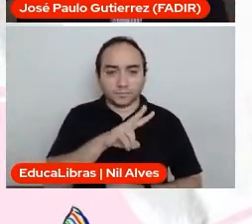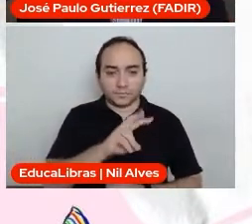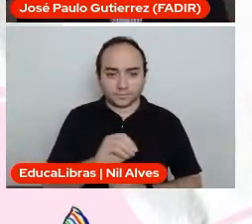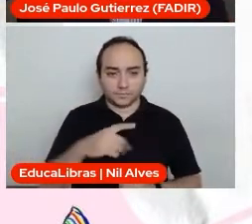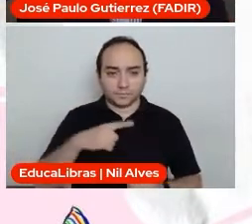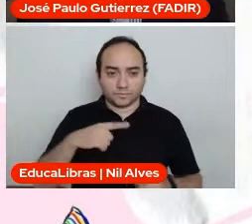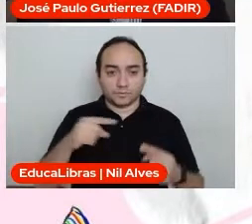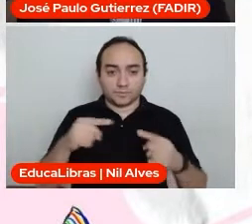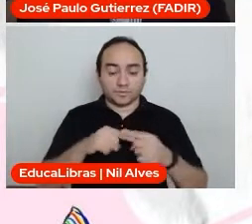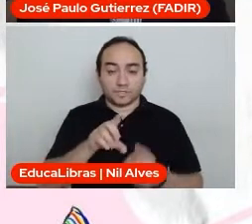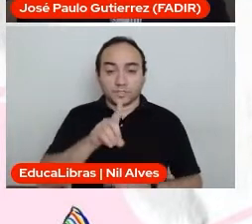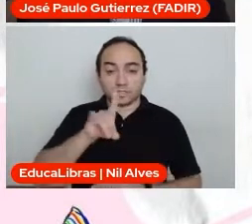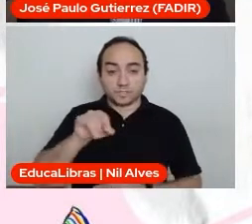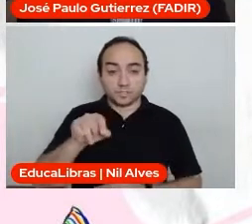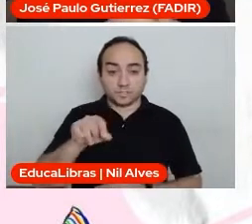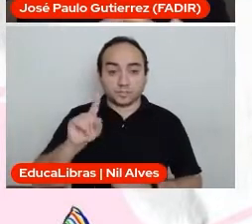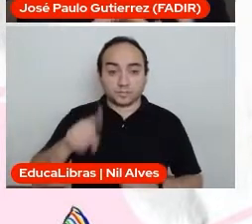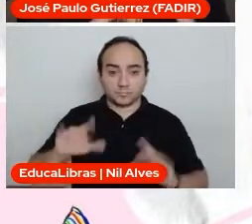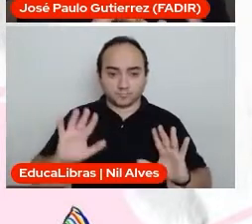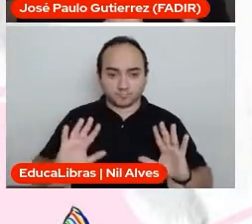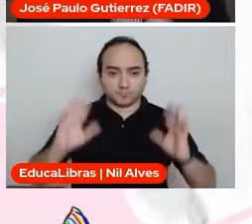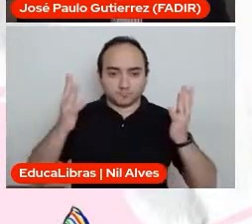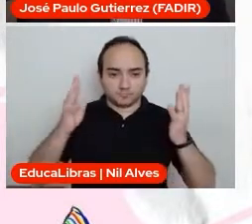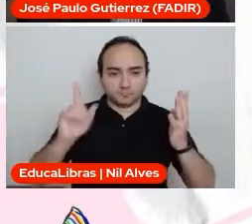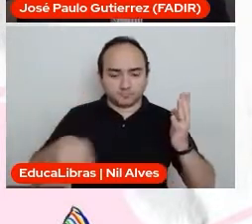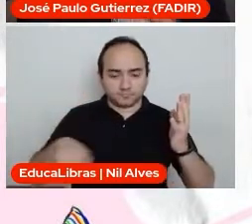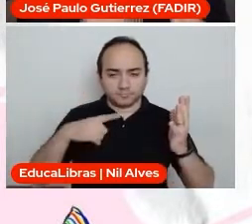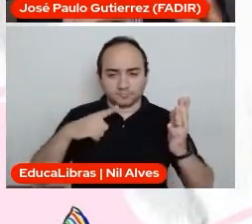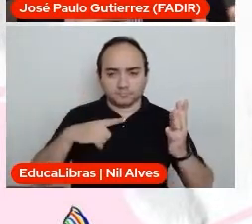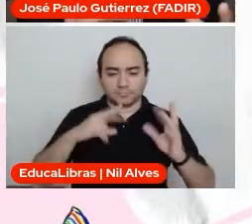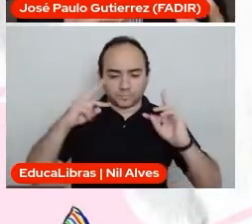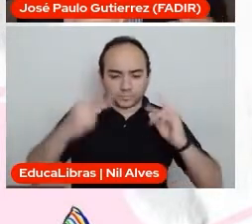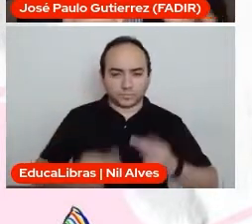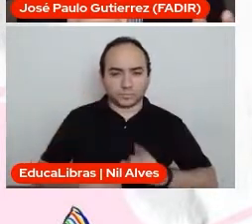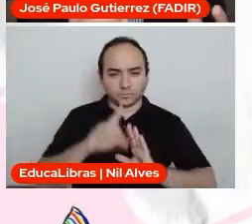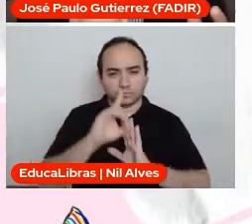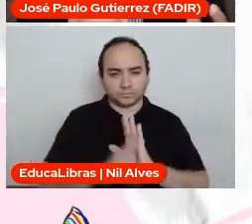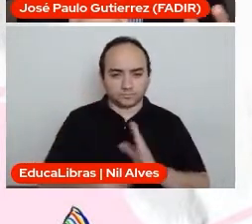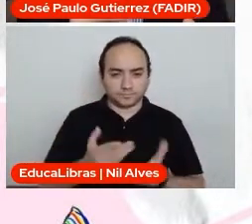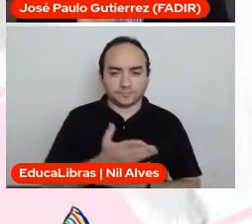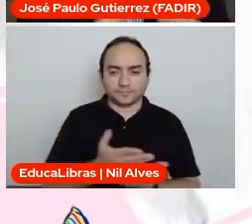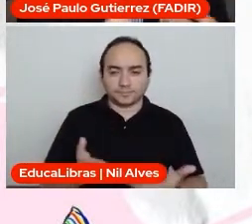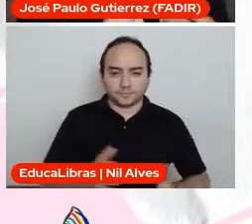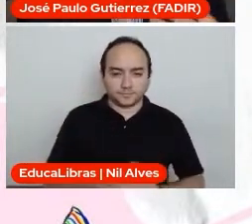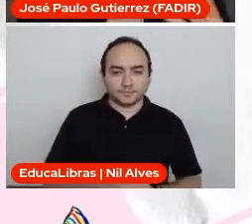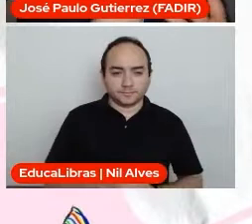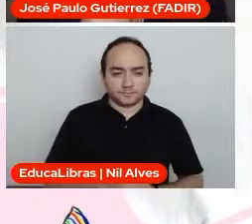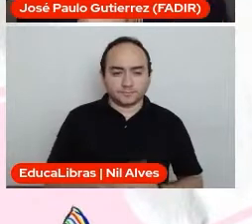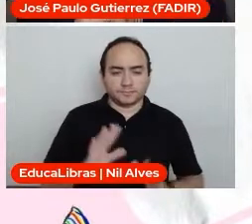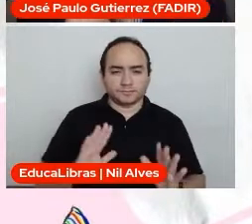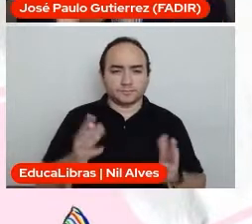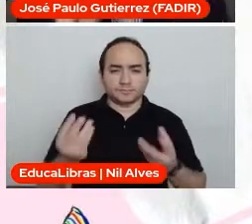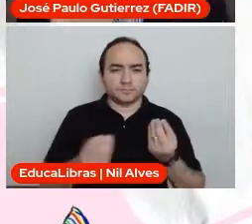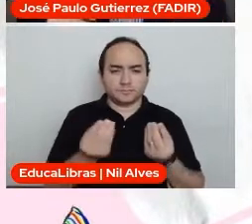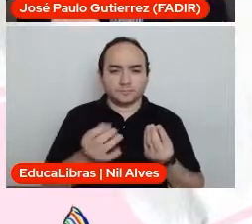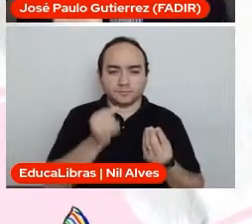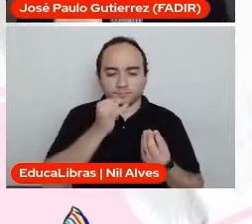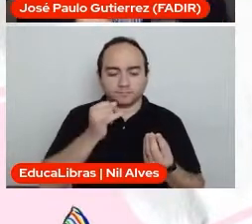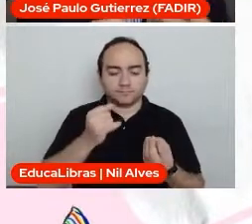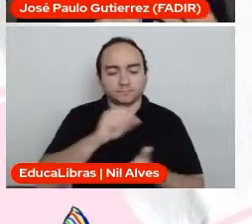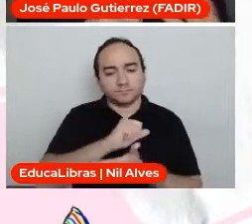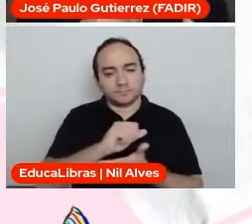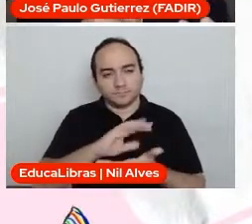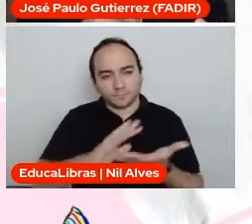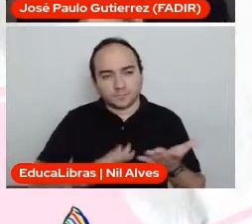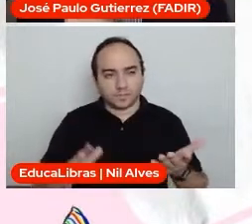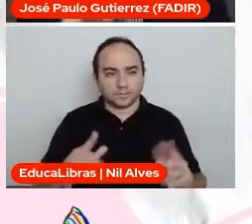o Dia dos Direitos Humanos, o Dia Internacional. E com isso, como é que se celebra, gente? Se celebra com atividades, com ações,